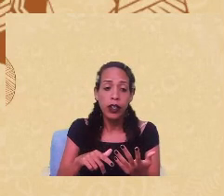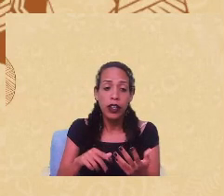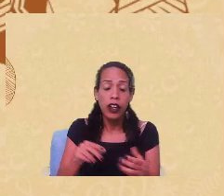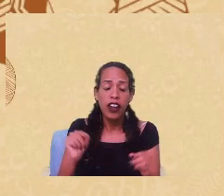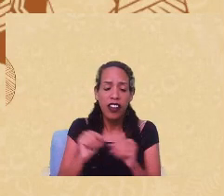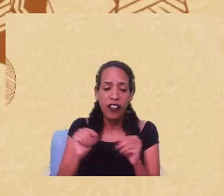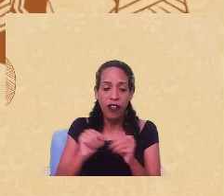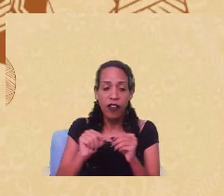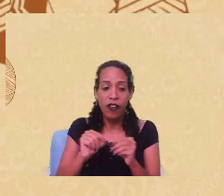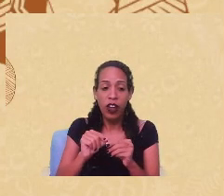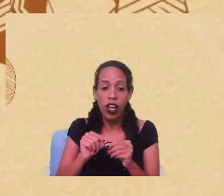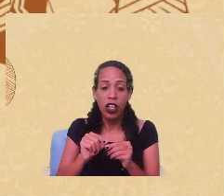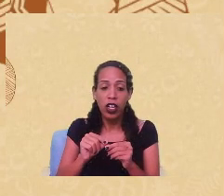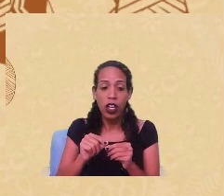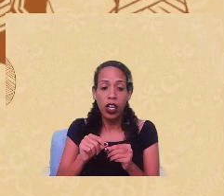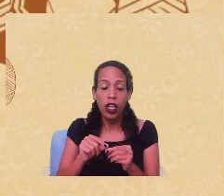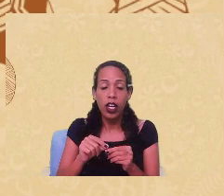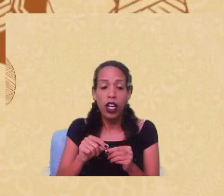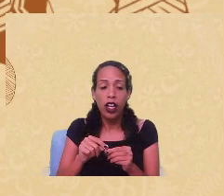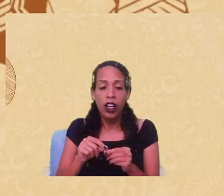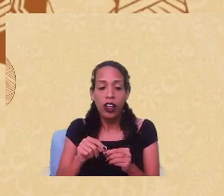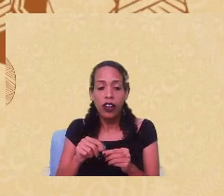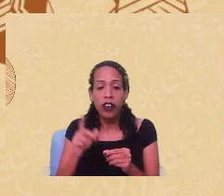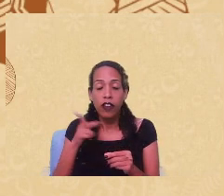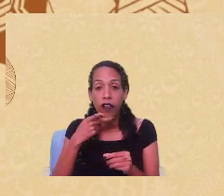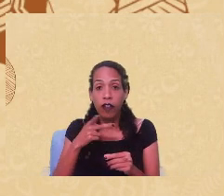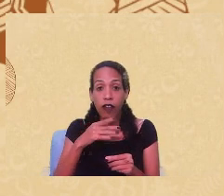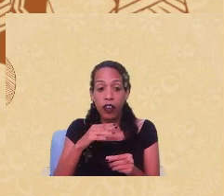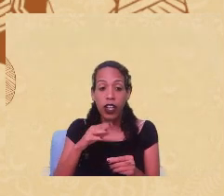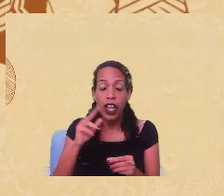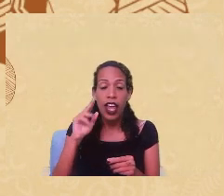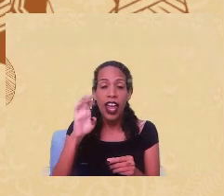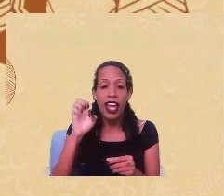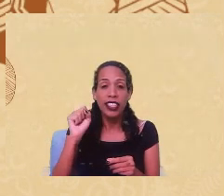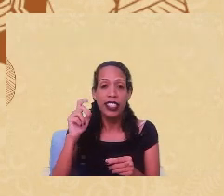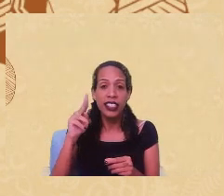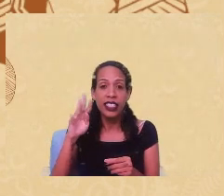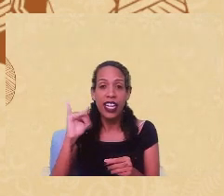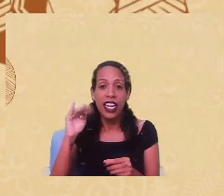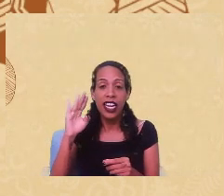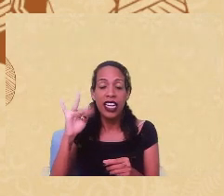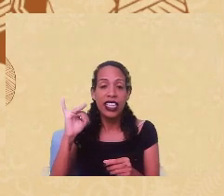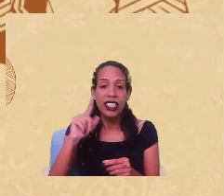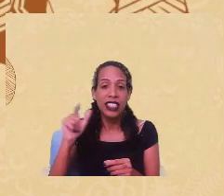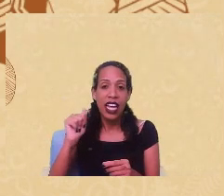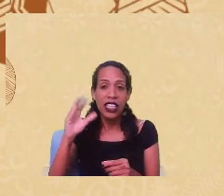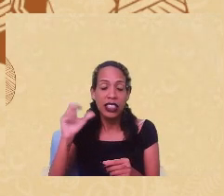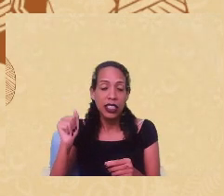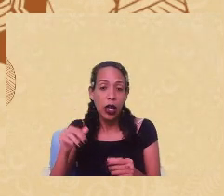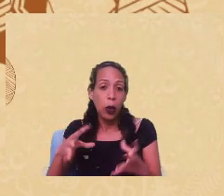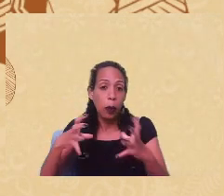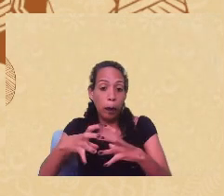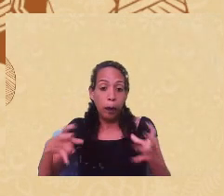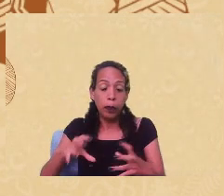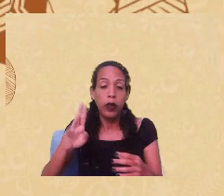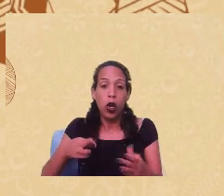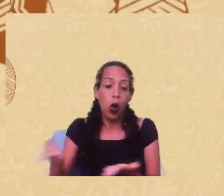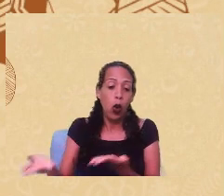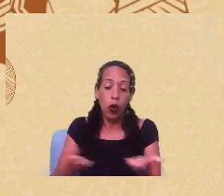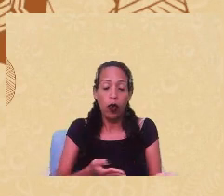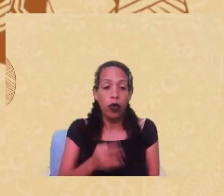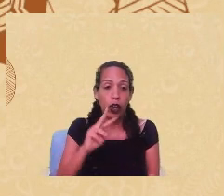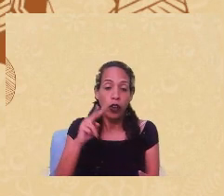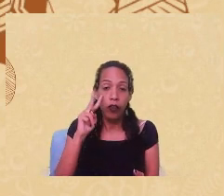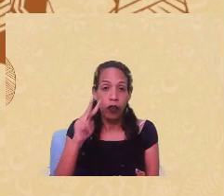de bem comum, né, a denúncia sobre as esterilizações em massa. Então, convido aí a todas, né, que